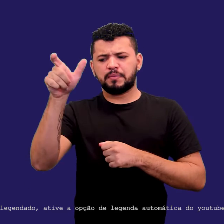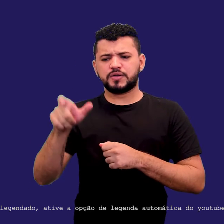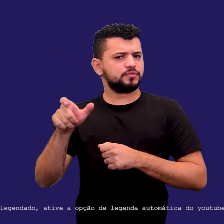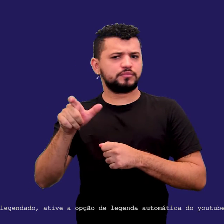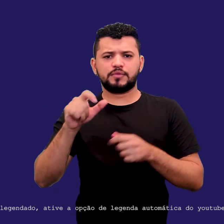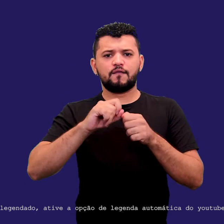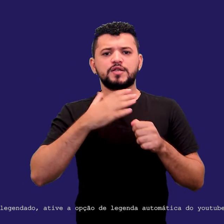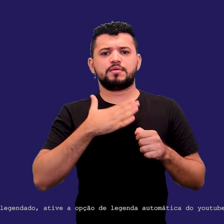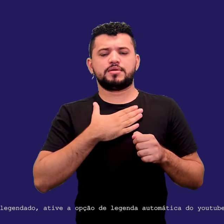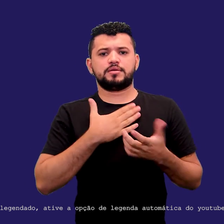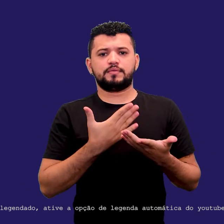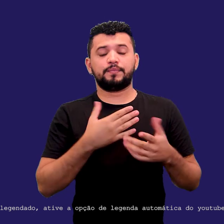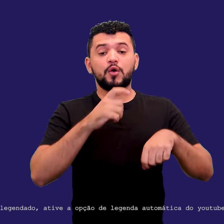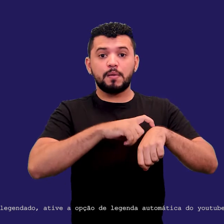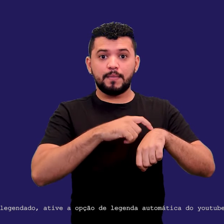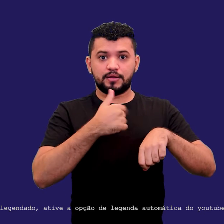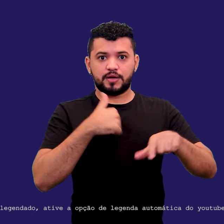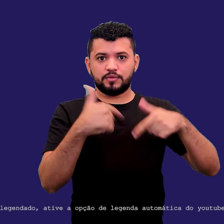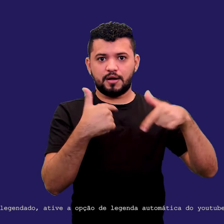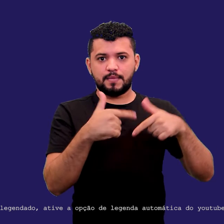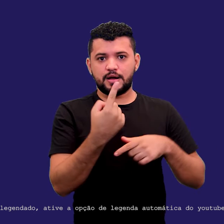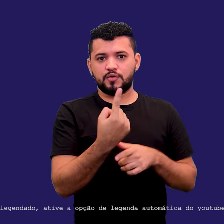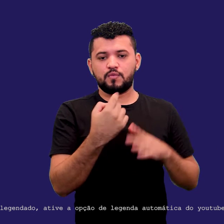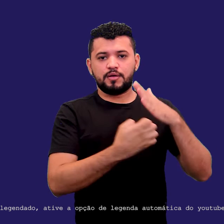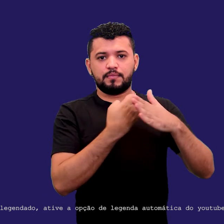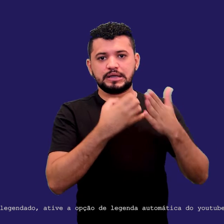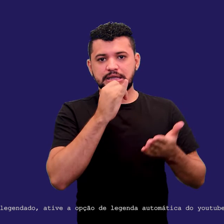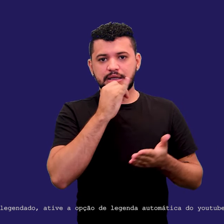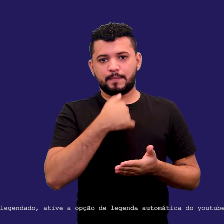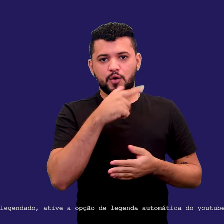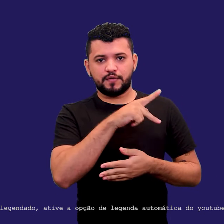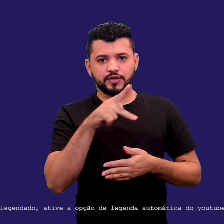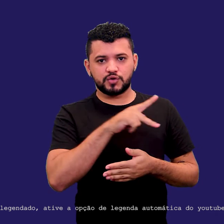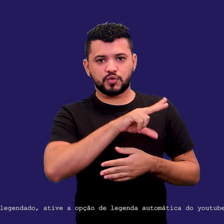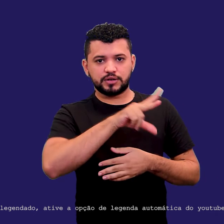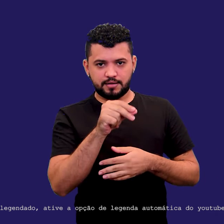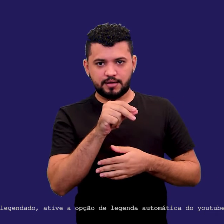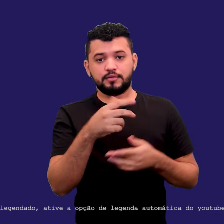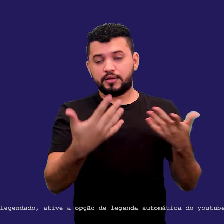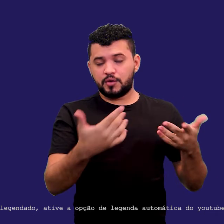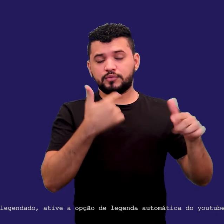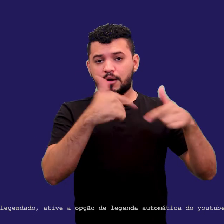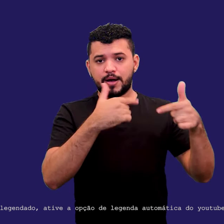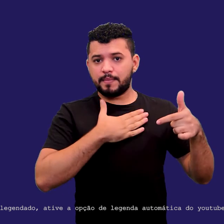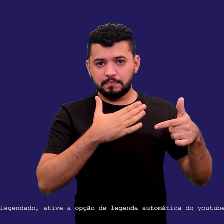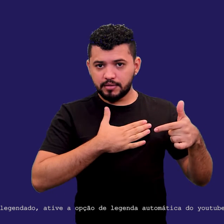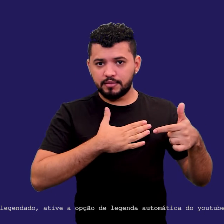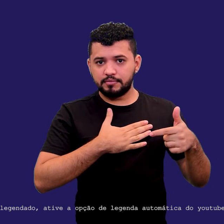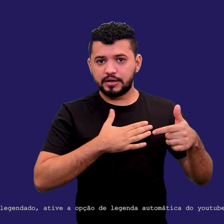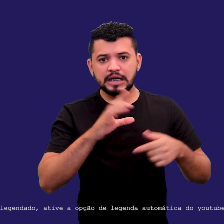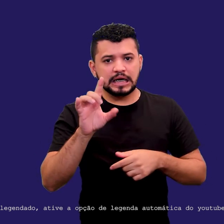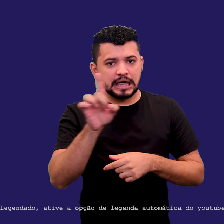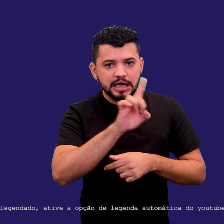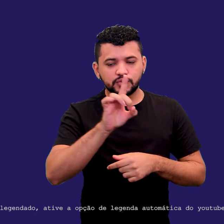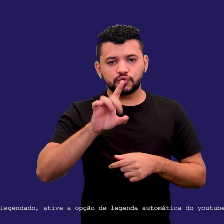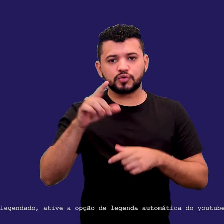empresa, quando eu sou um docente do MBA do Senac, eu não trabalho para os outros, eu trabalho para mim, porque eu estou aprendendo, eu